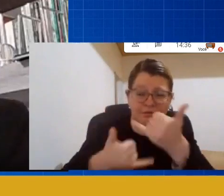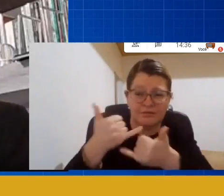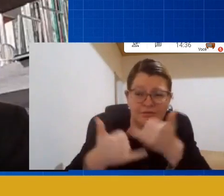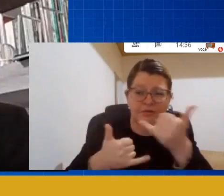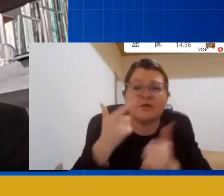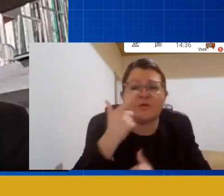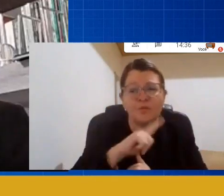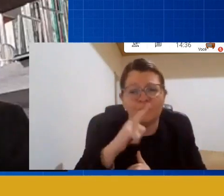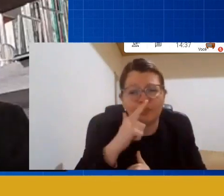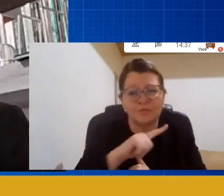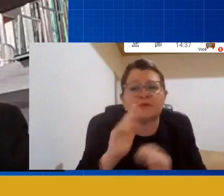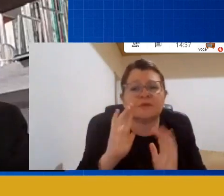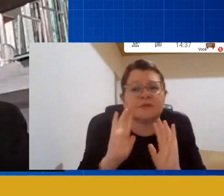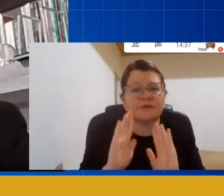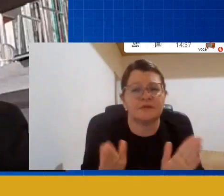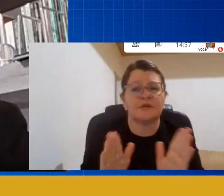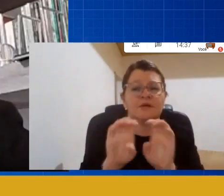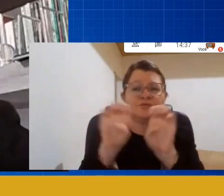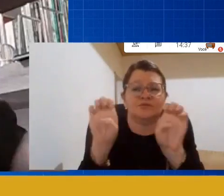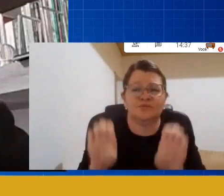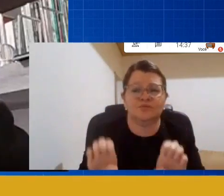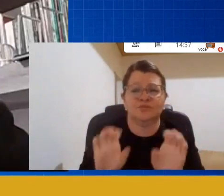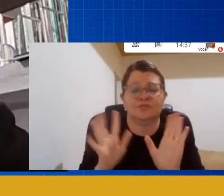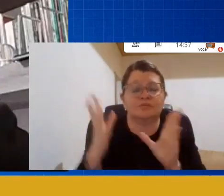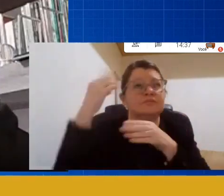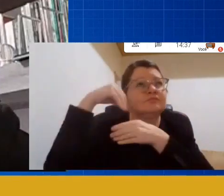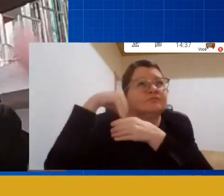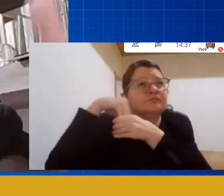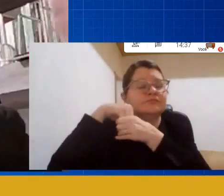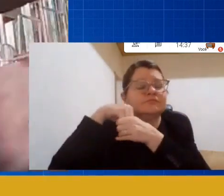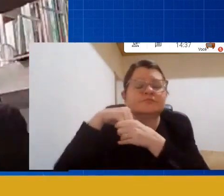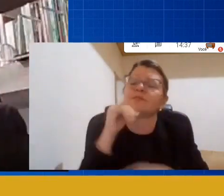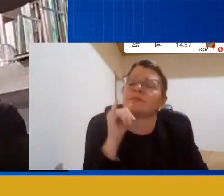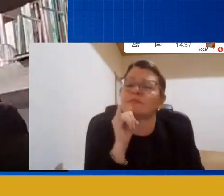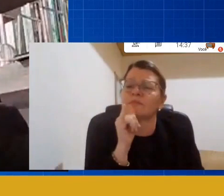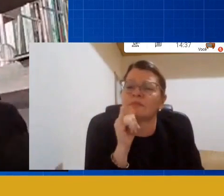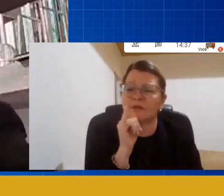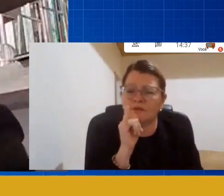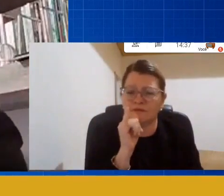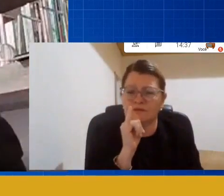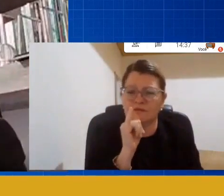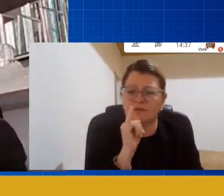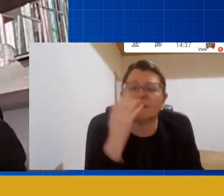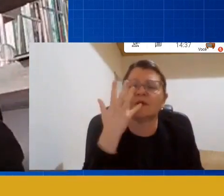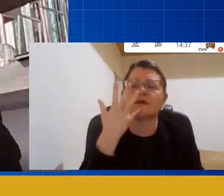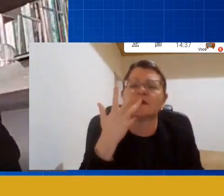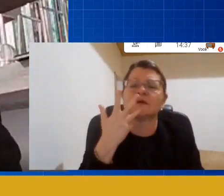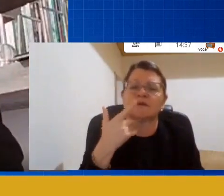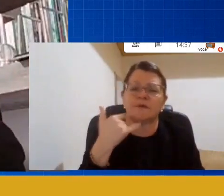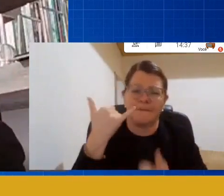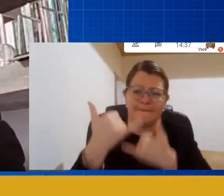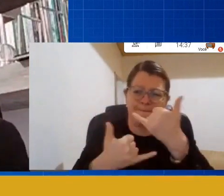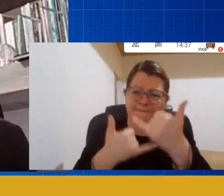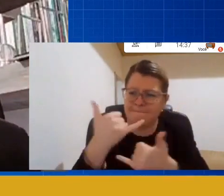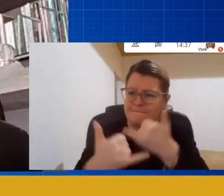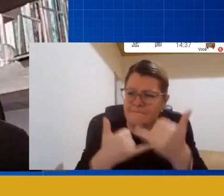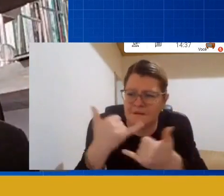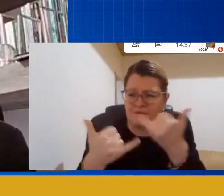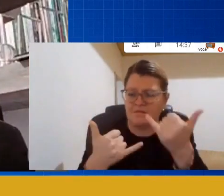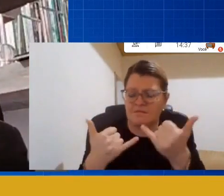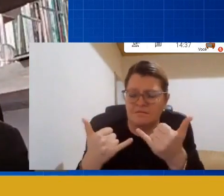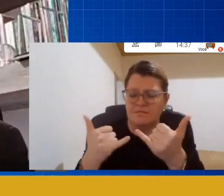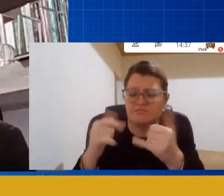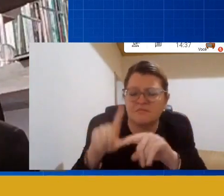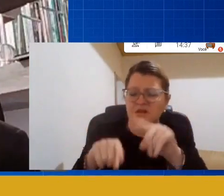então quando uma criança vou citar um exemplo simples quando uma criança brinca aqui com pedaços de objetos